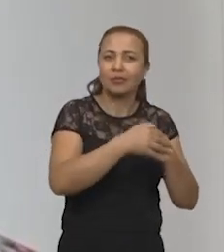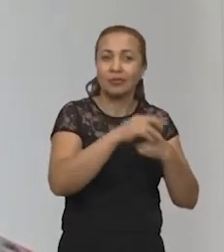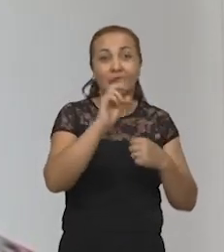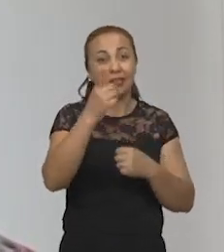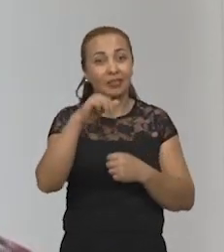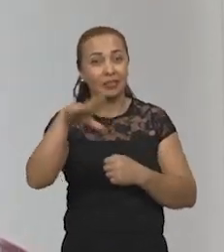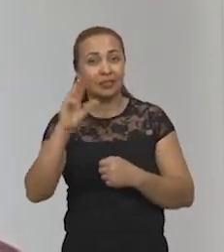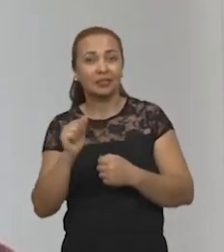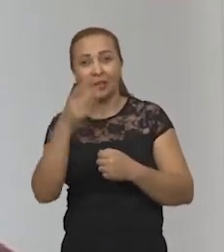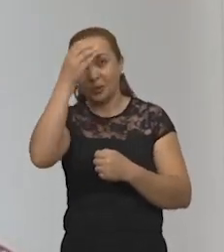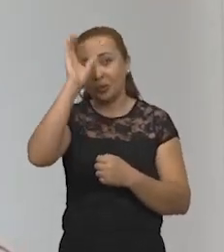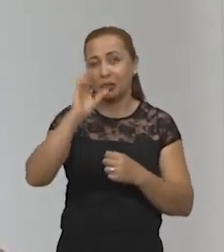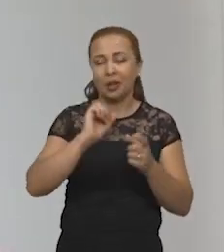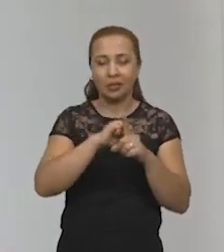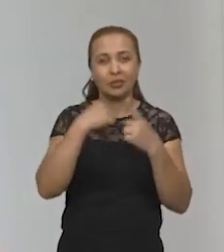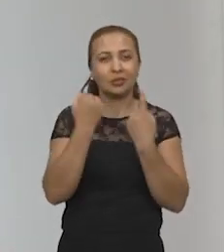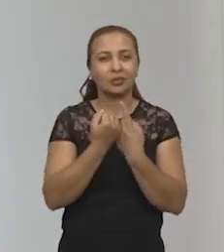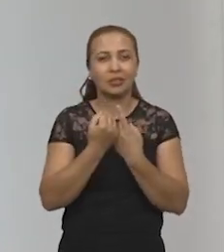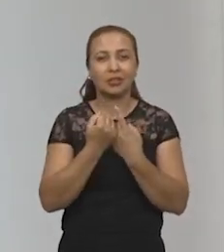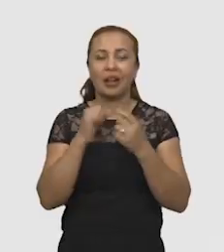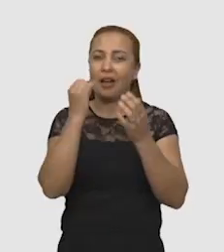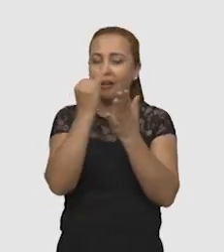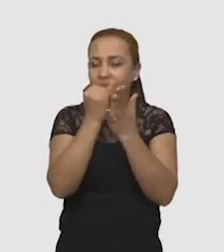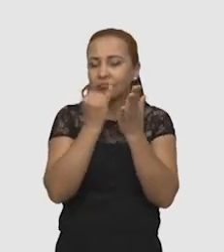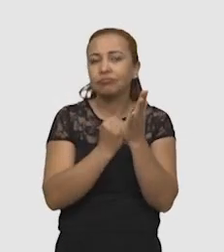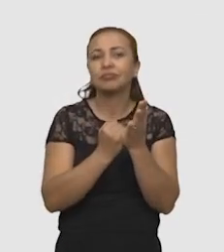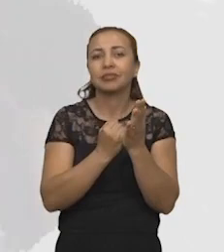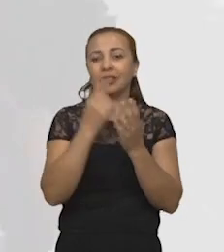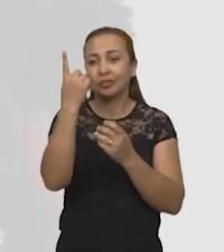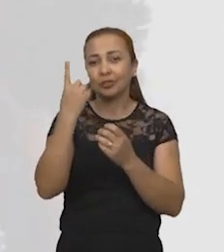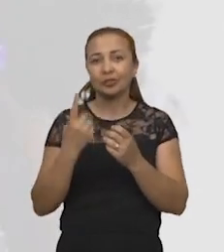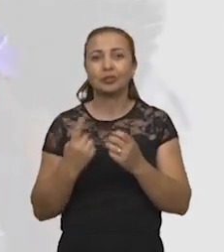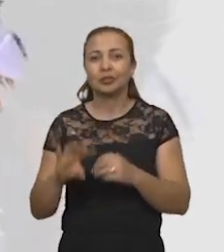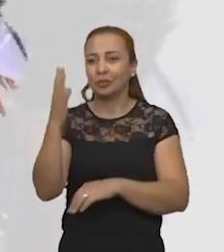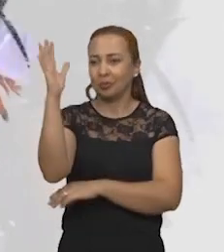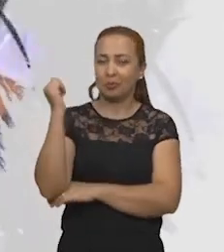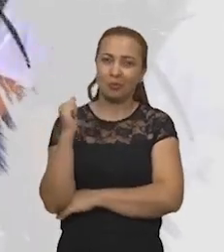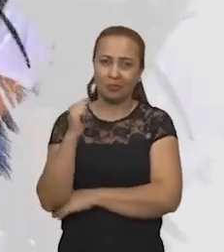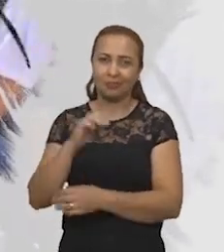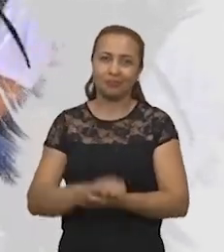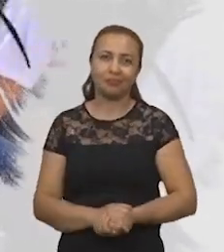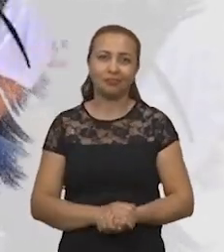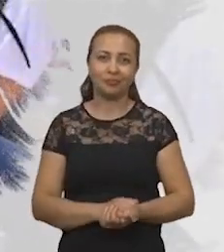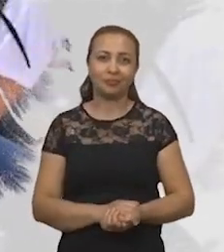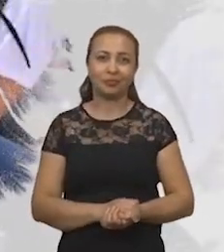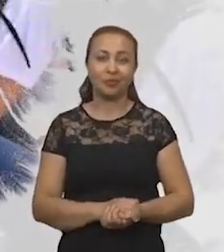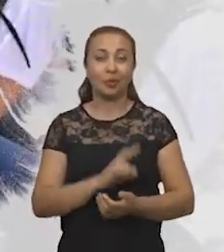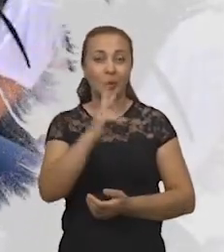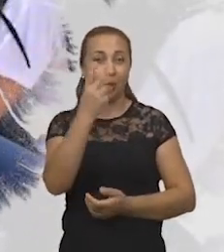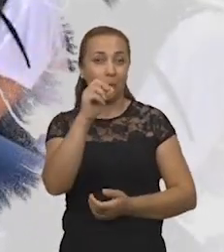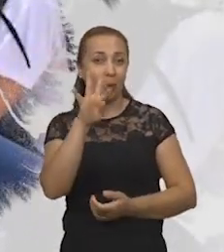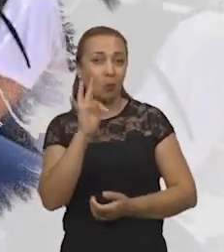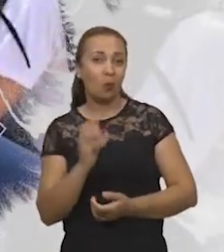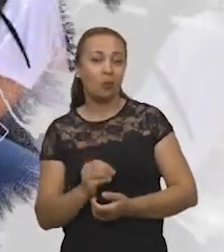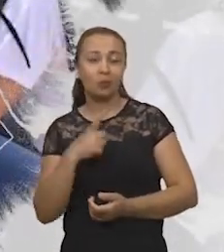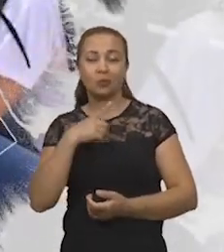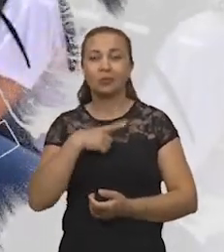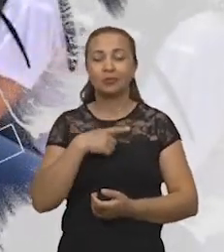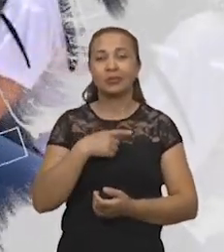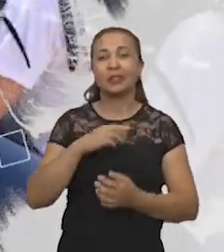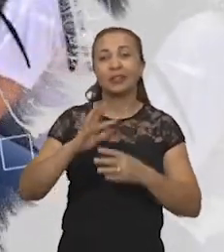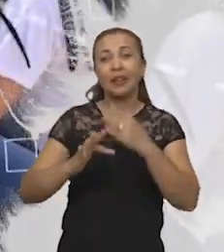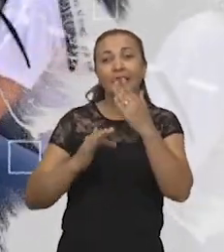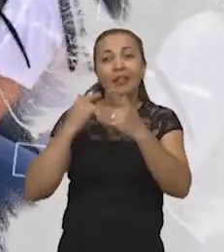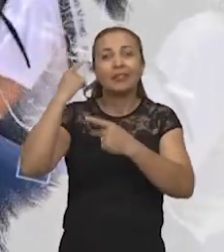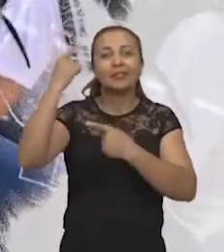diversidade genética e cultural associada à identificação taxonômica das espécies. O Horto de Plantas Medicinais vai